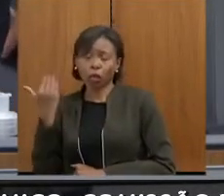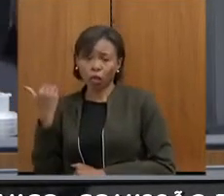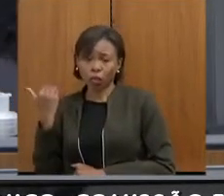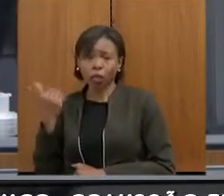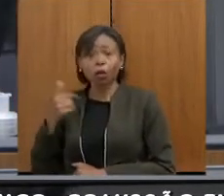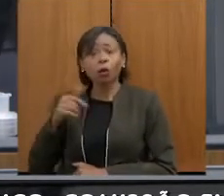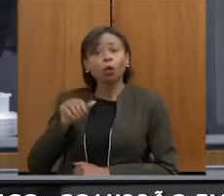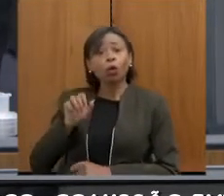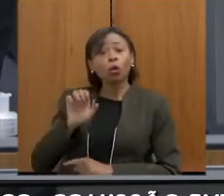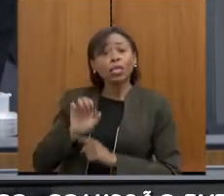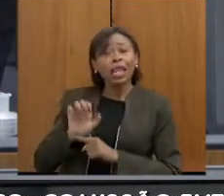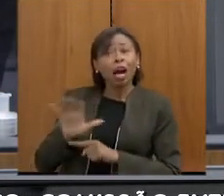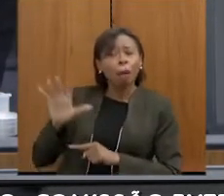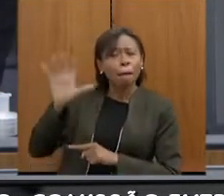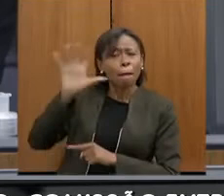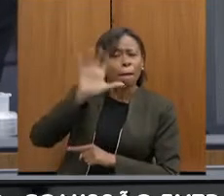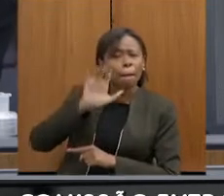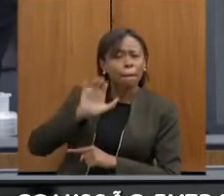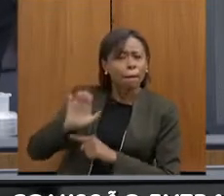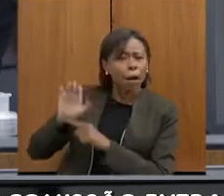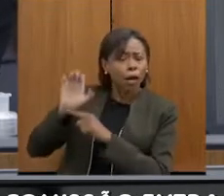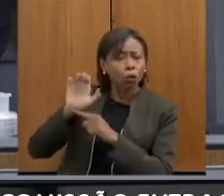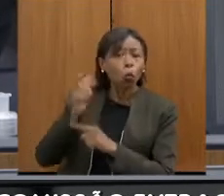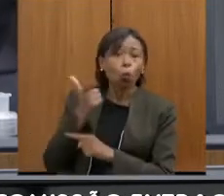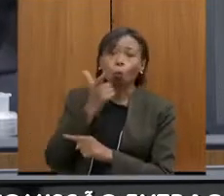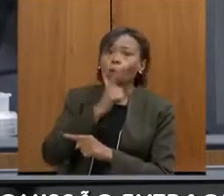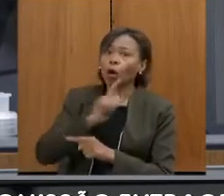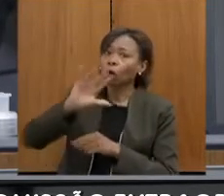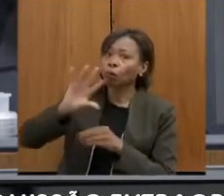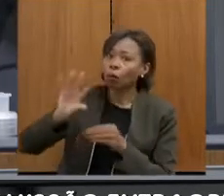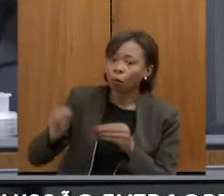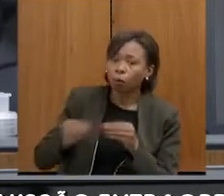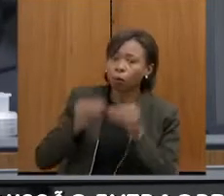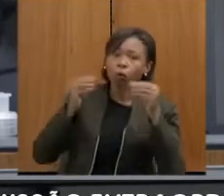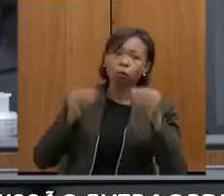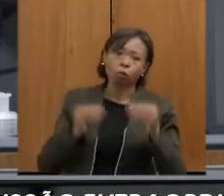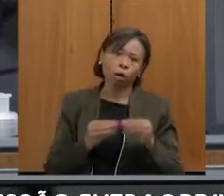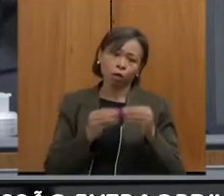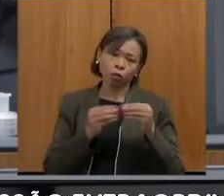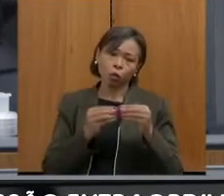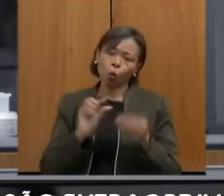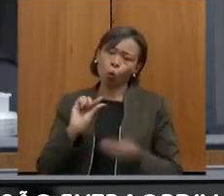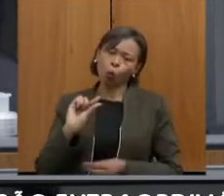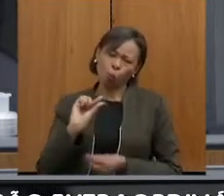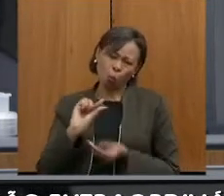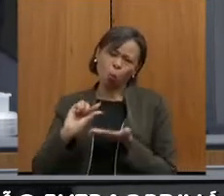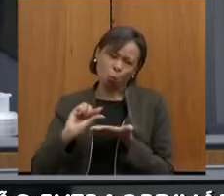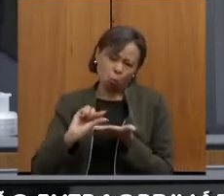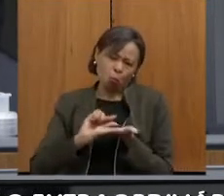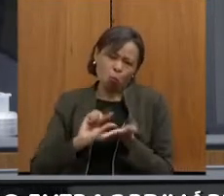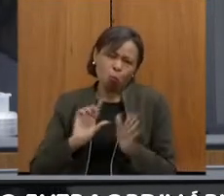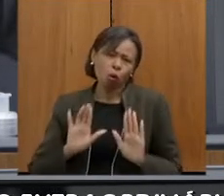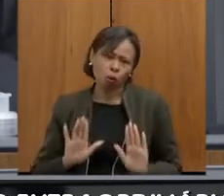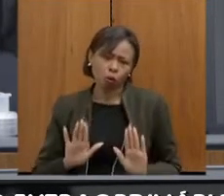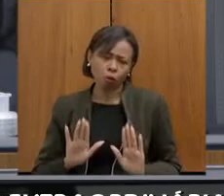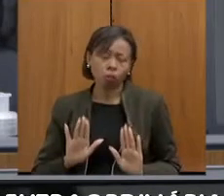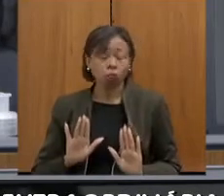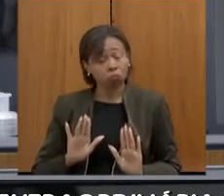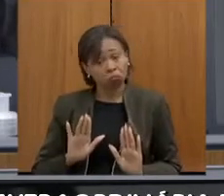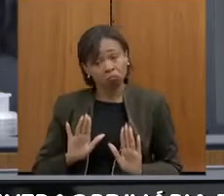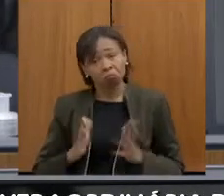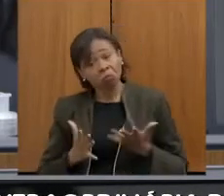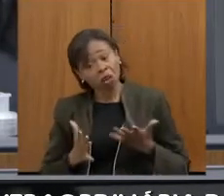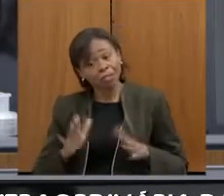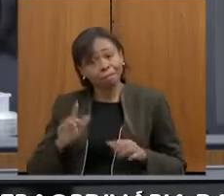conseguiram reaver uma pequena parcela. Então, acho que aí, talvez, esteja um debate